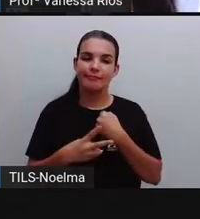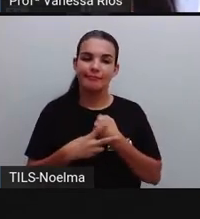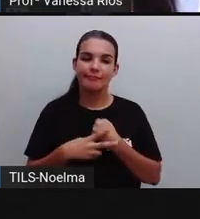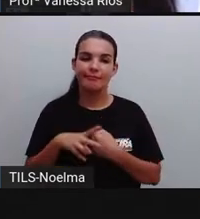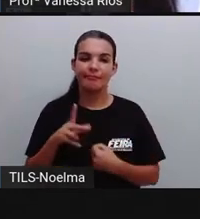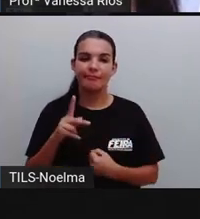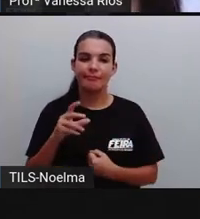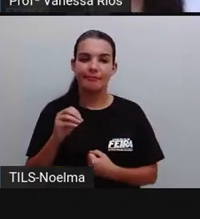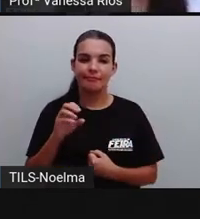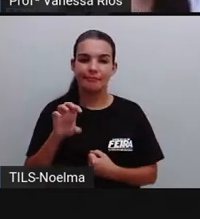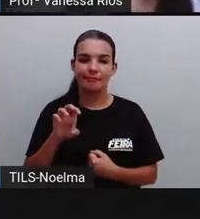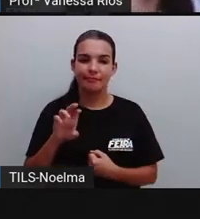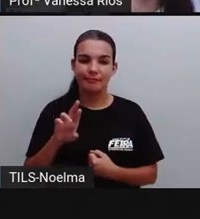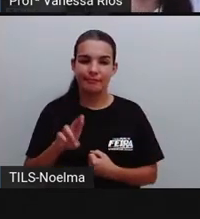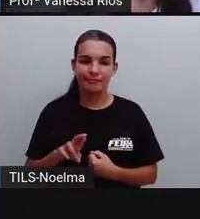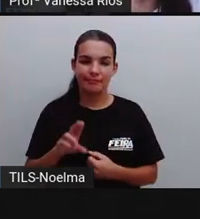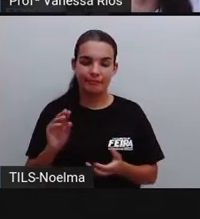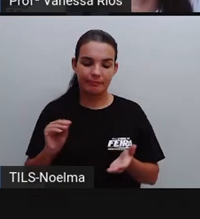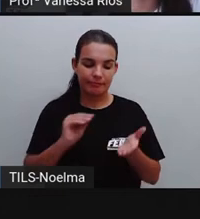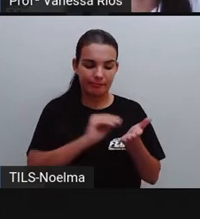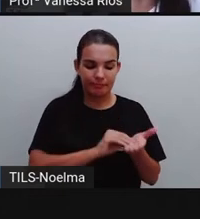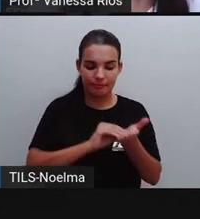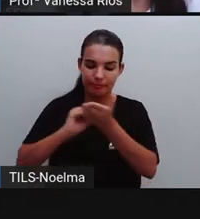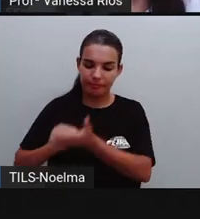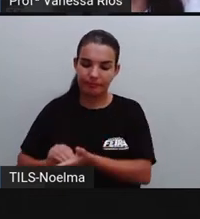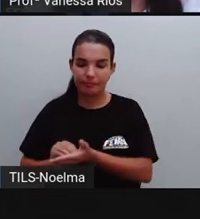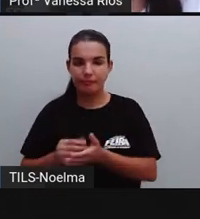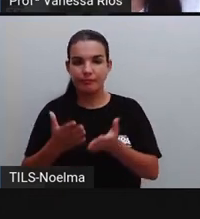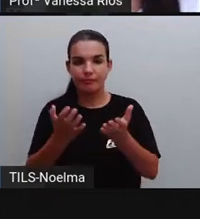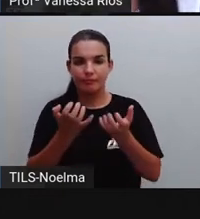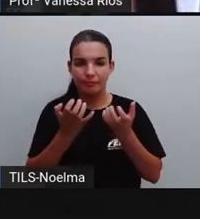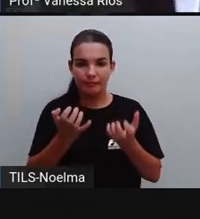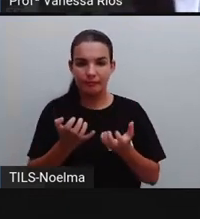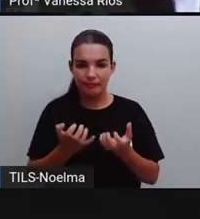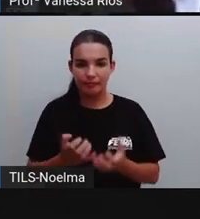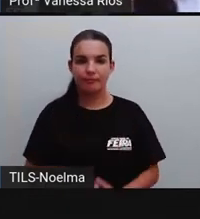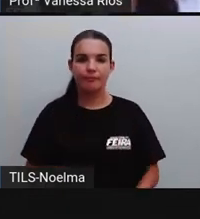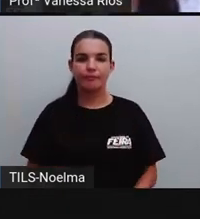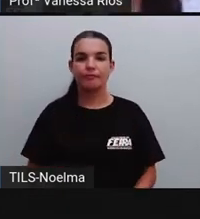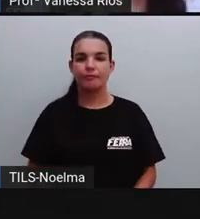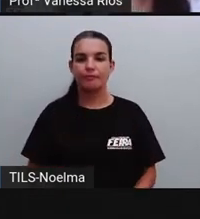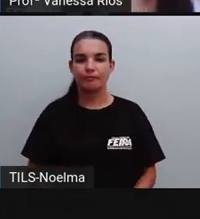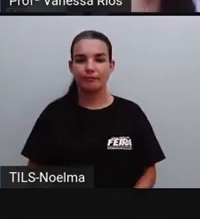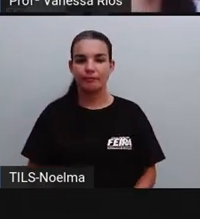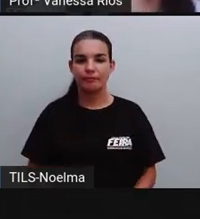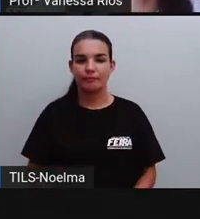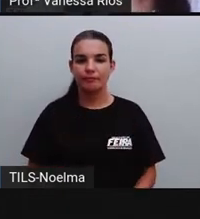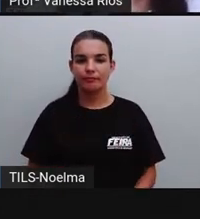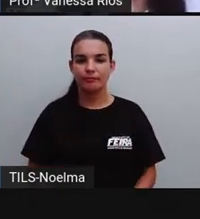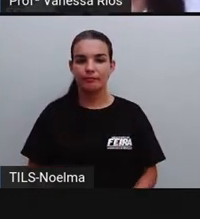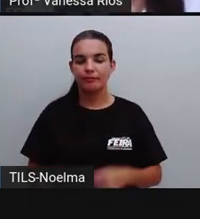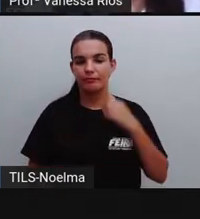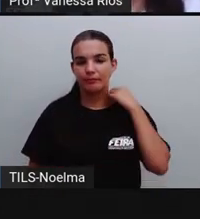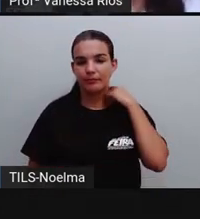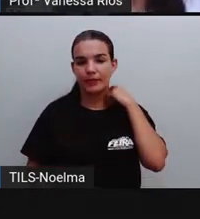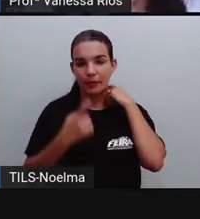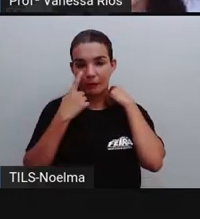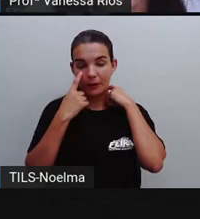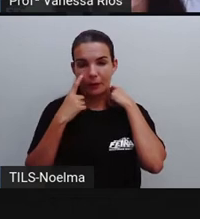verbos por e querer. Os, quis e quiseram. Então a gente observa aí que mesmo